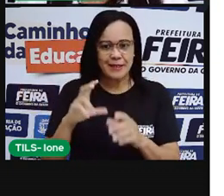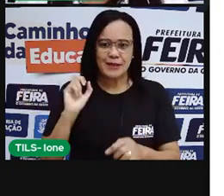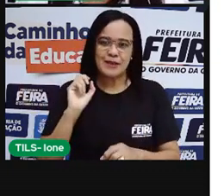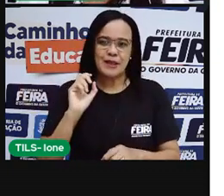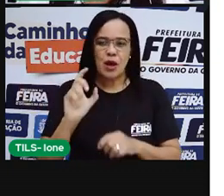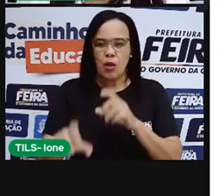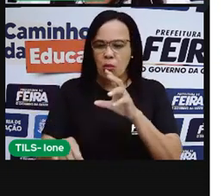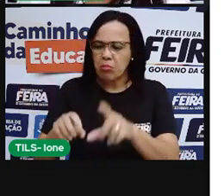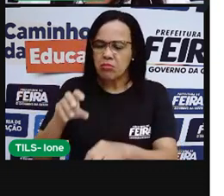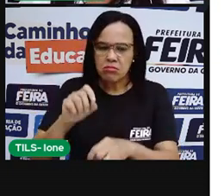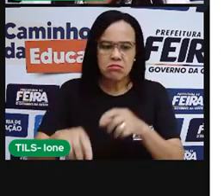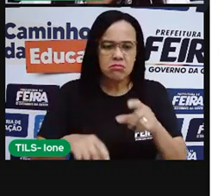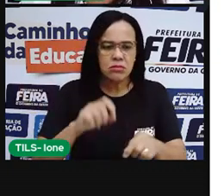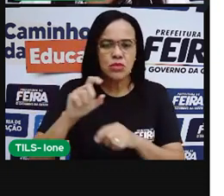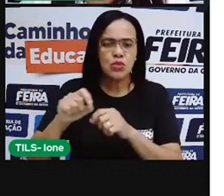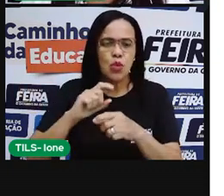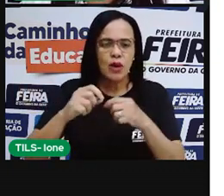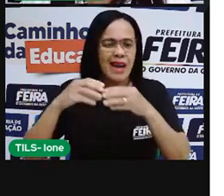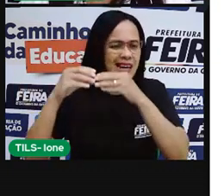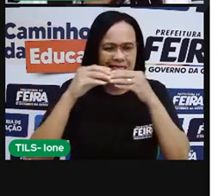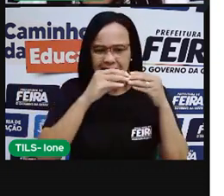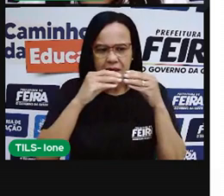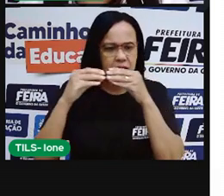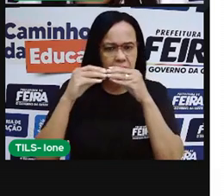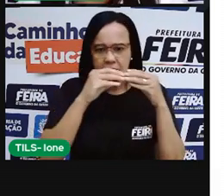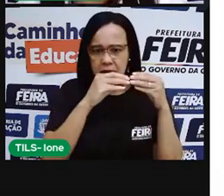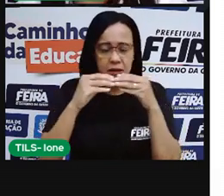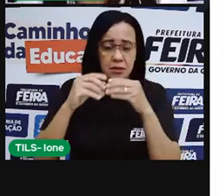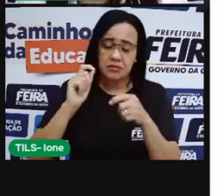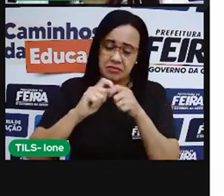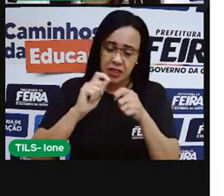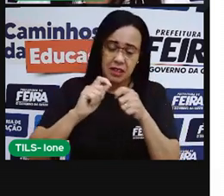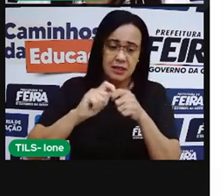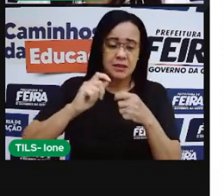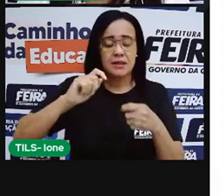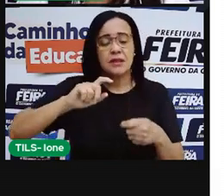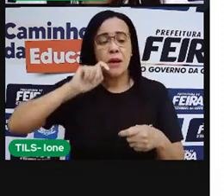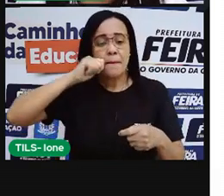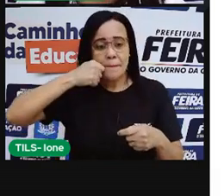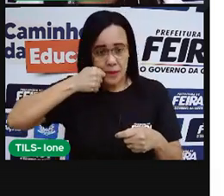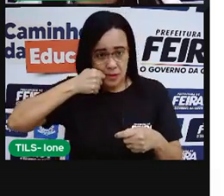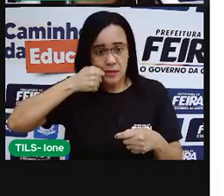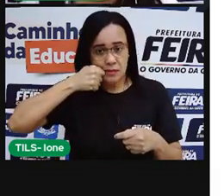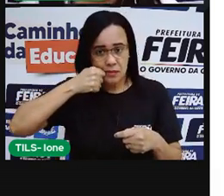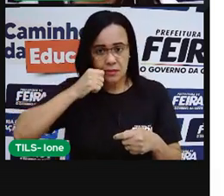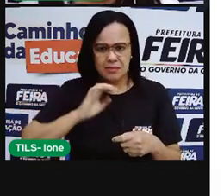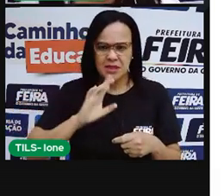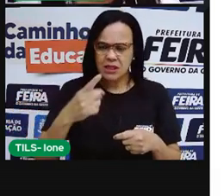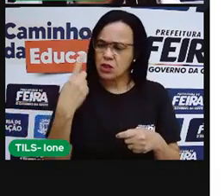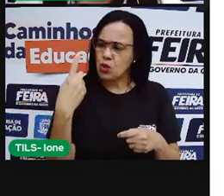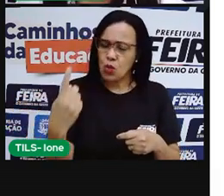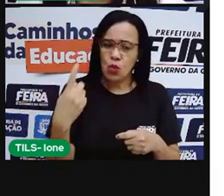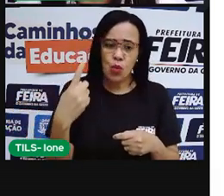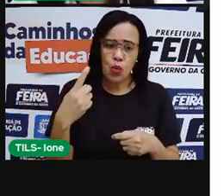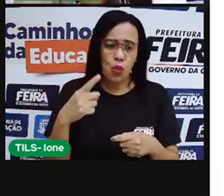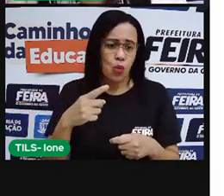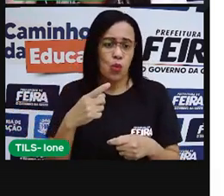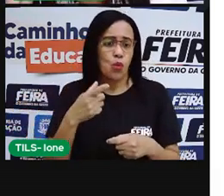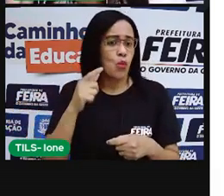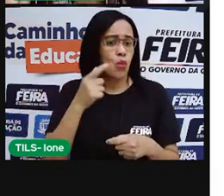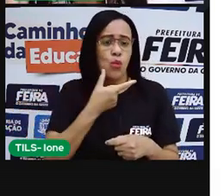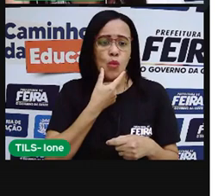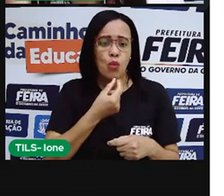Um índiozinho seguiu a sua mãe e ao vê-las fazendo pão, roubou um monte de milho.